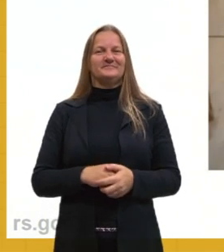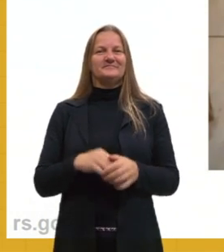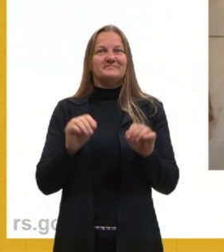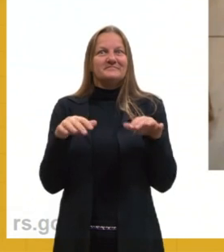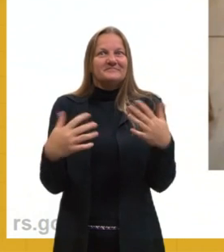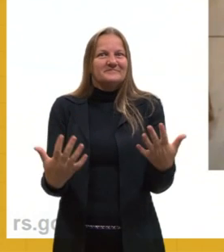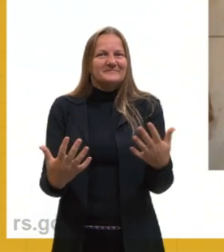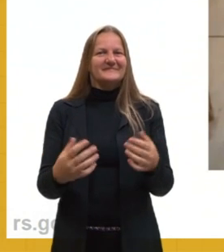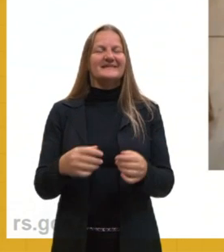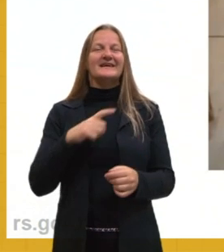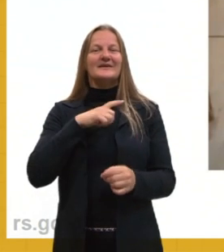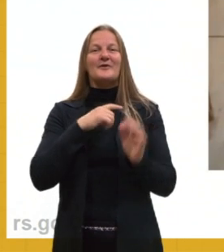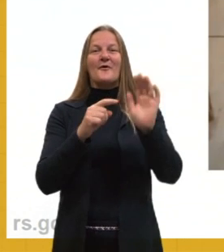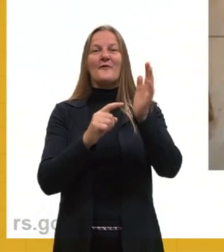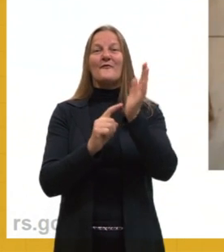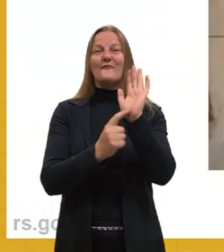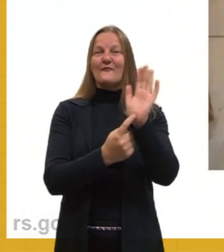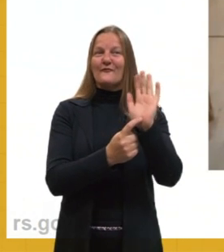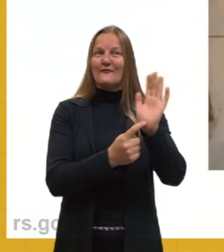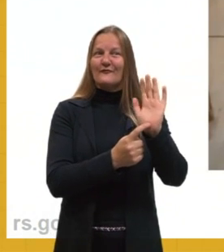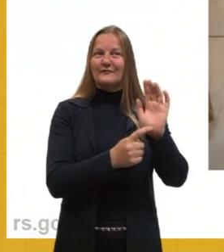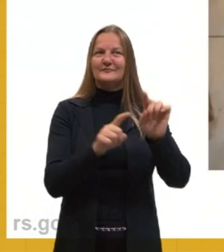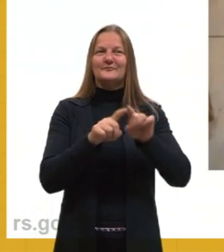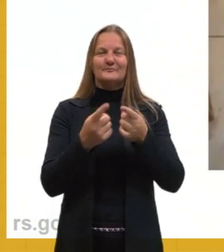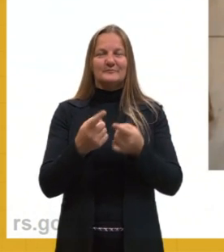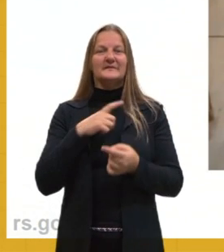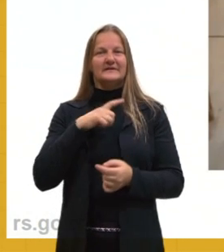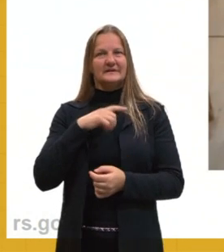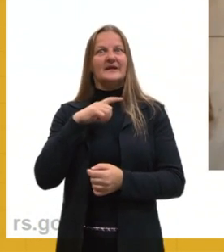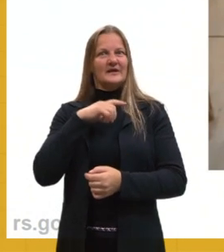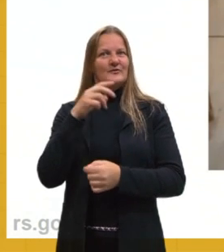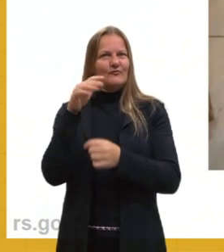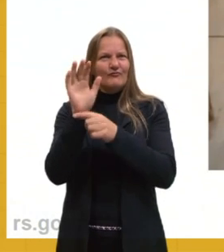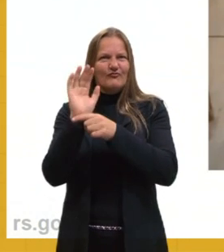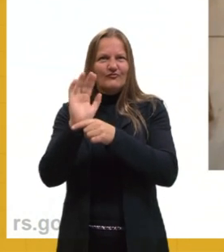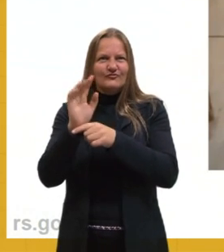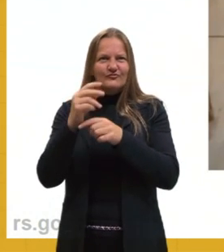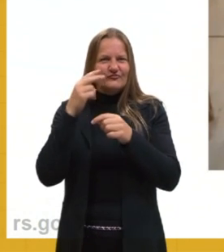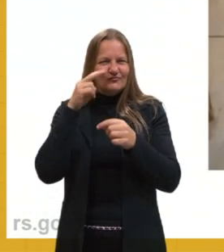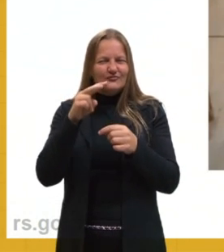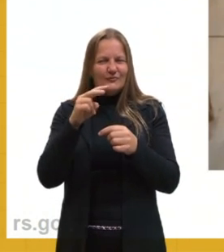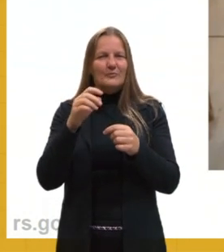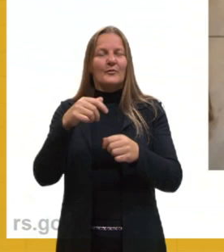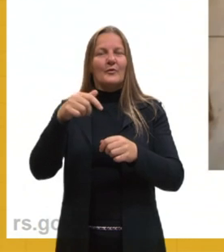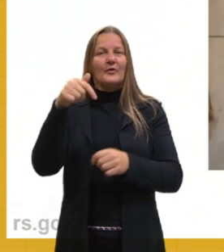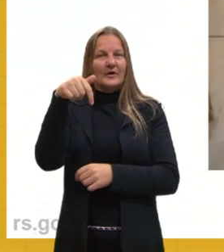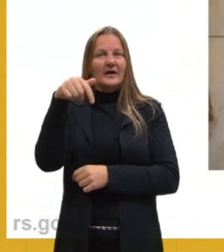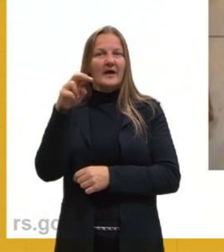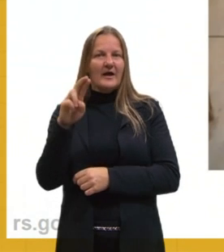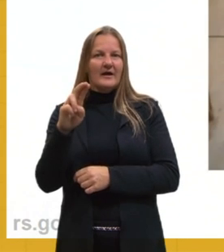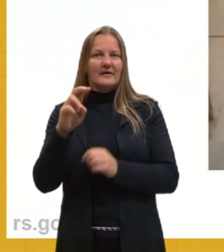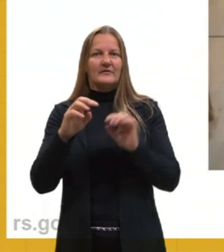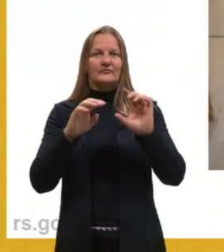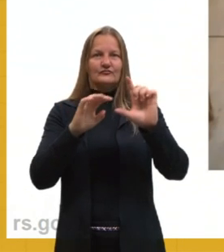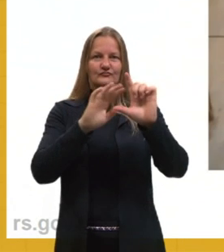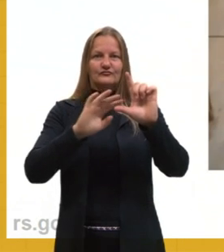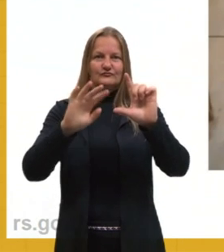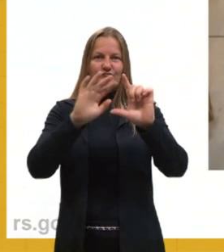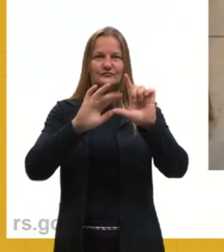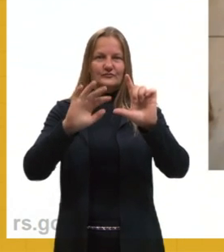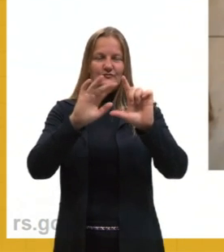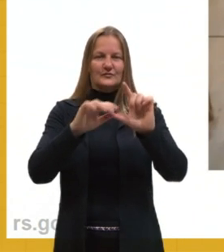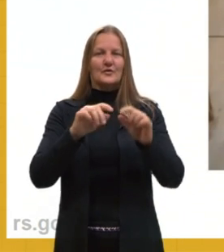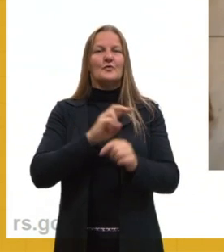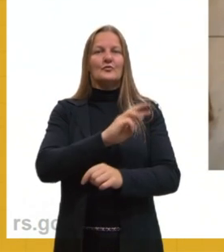eu não trouxe o vídeo aqui para vocês verem, mas existe um vídeo, que vocês conseguem acessar também nesse QR Code e no